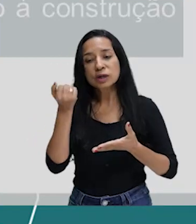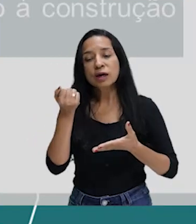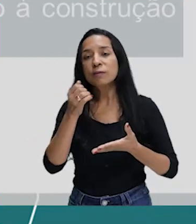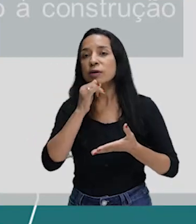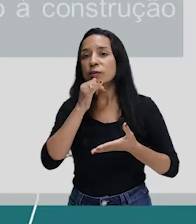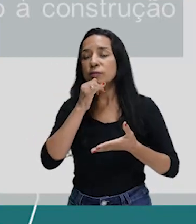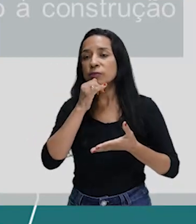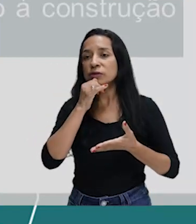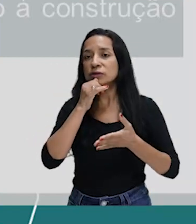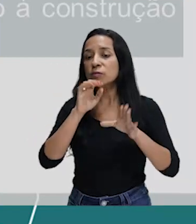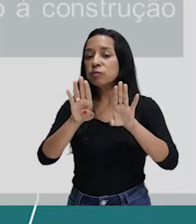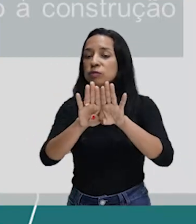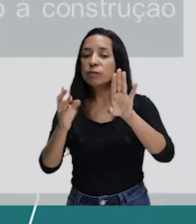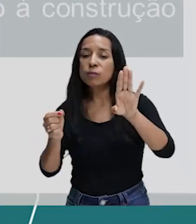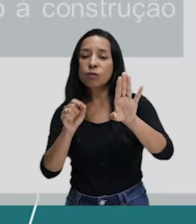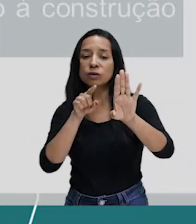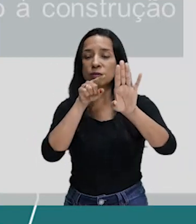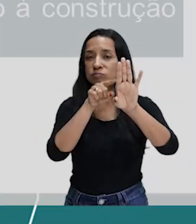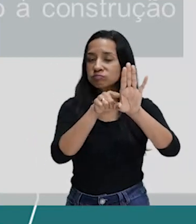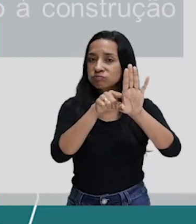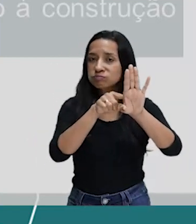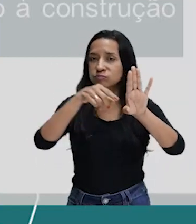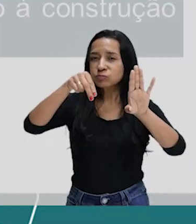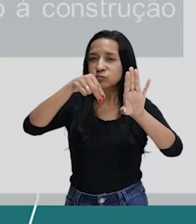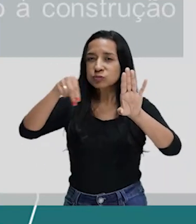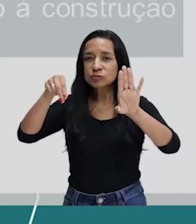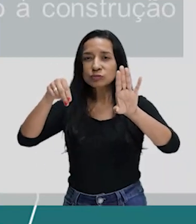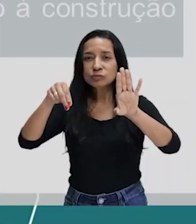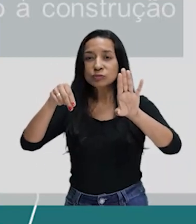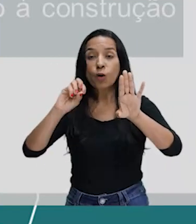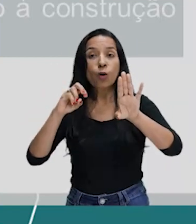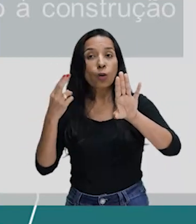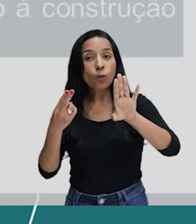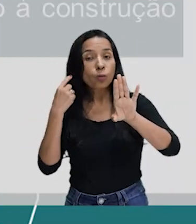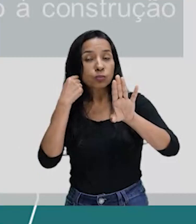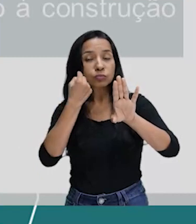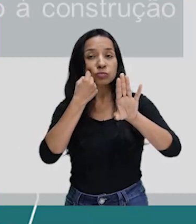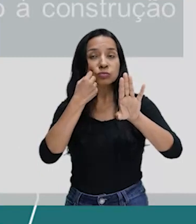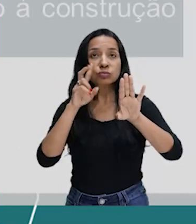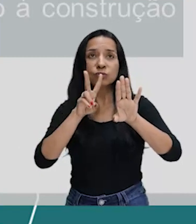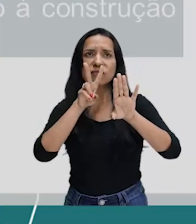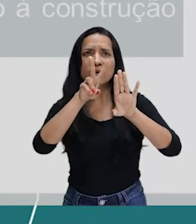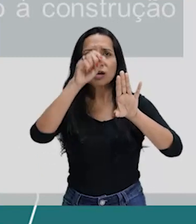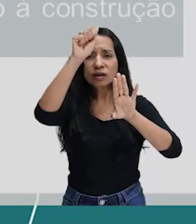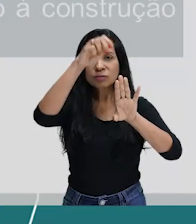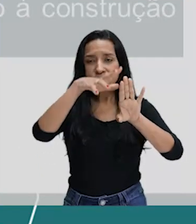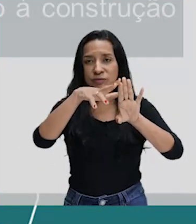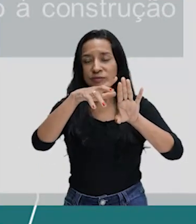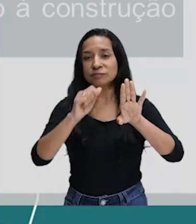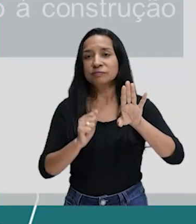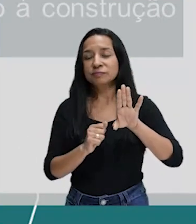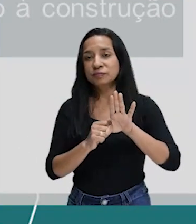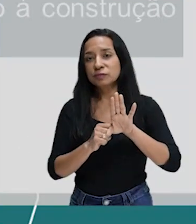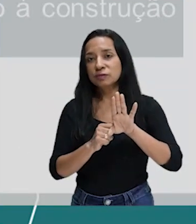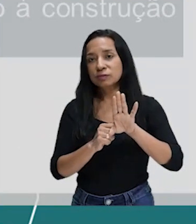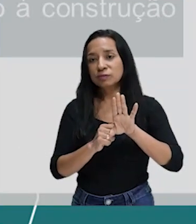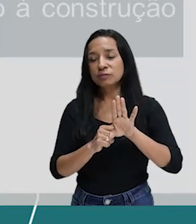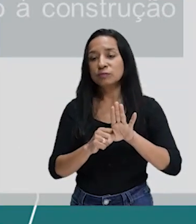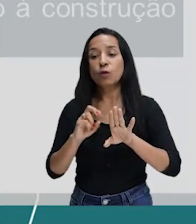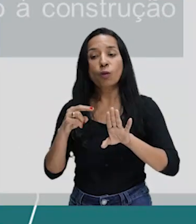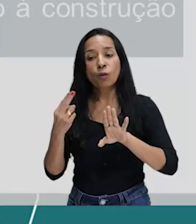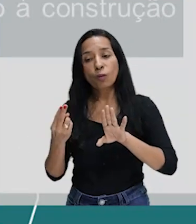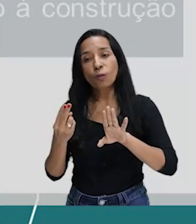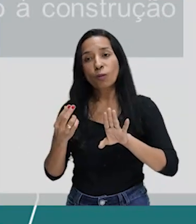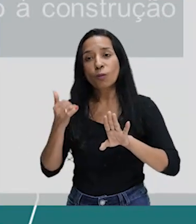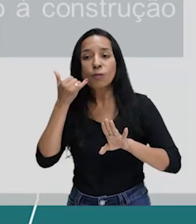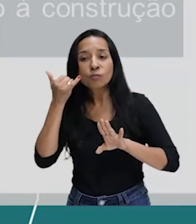Campainha, ding-dong, telefone. Esse, o povo já faz trim. Mas trim é o barulho de um telefone bem antigo.